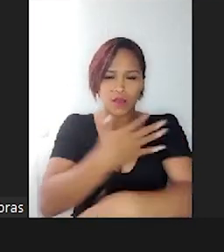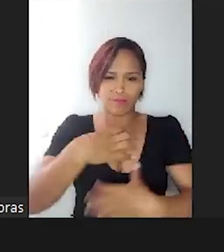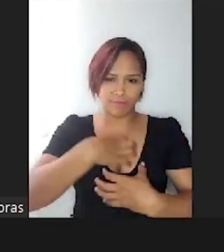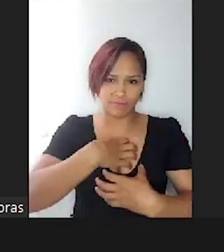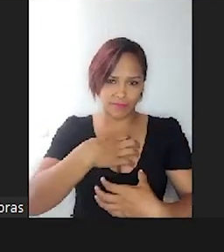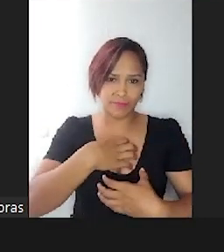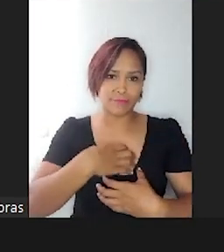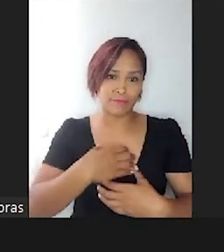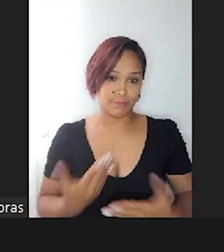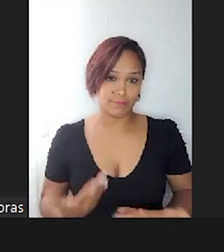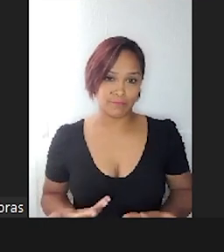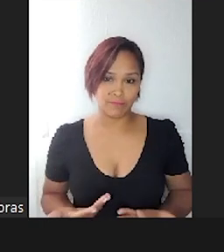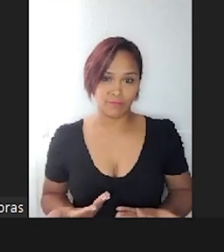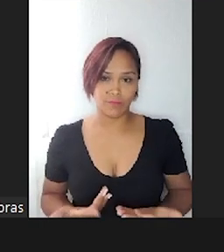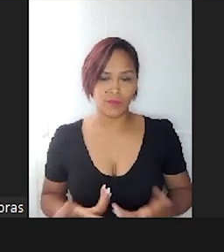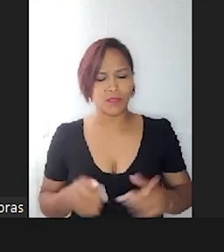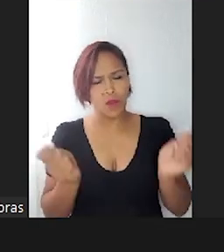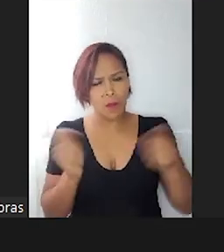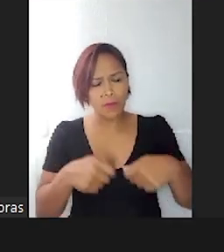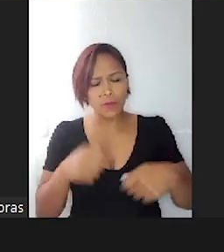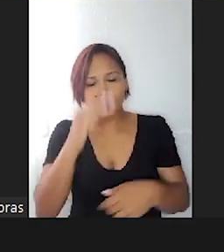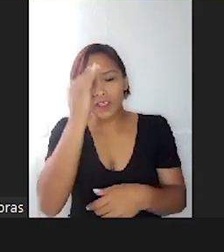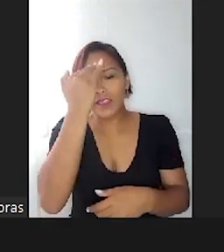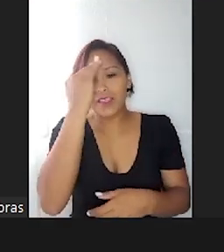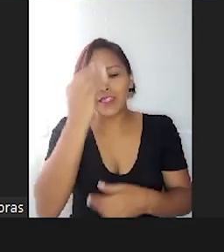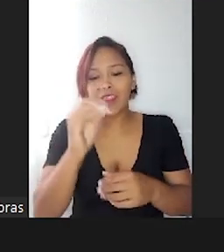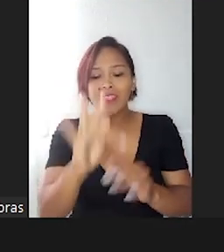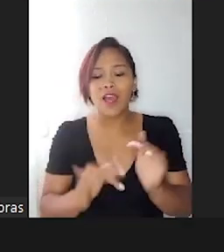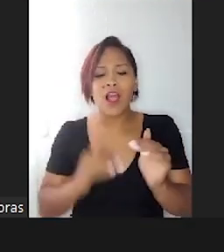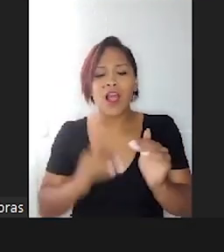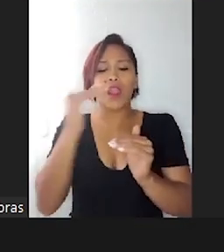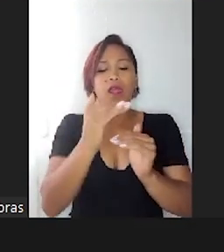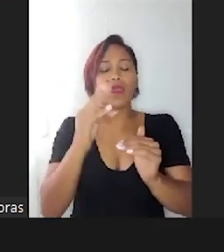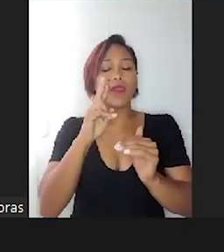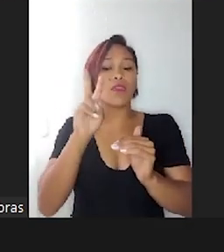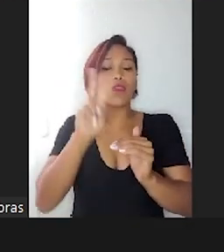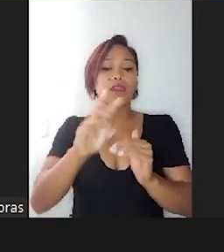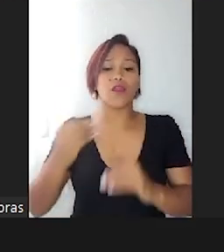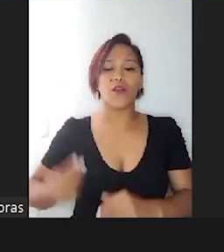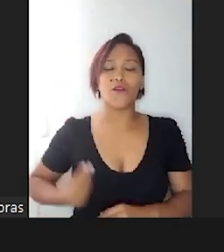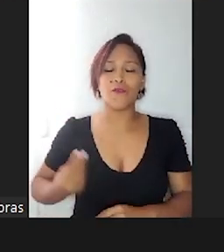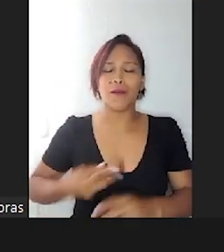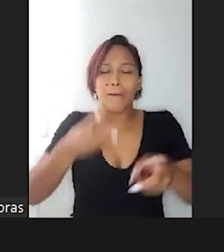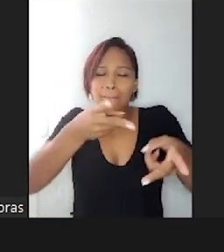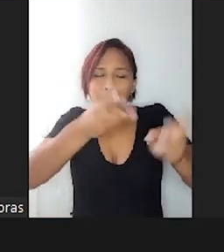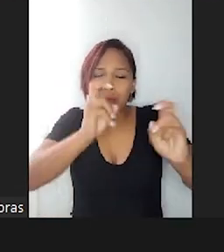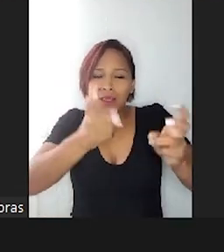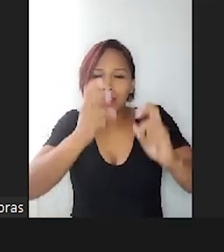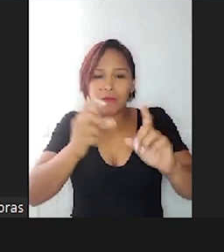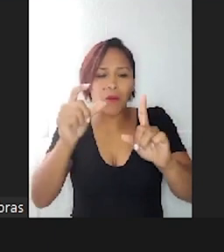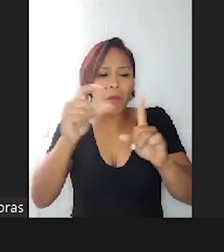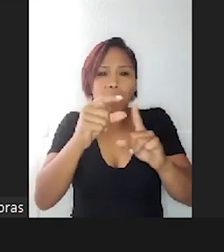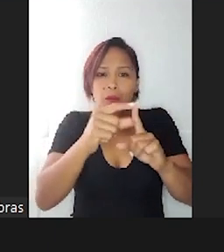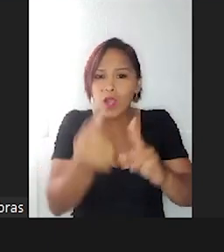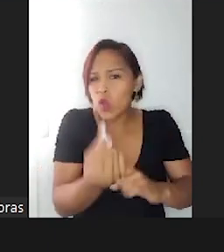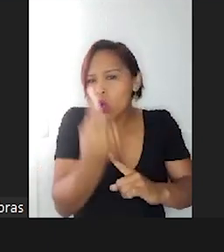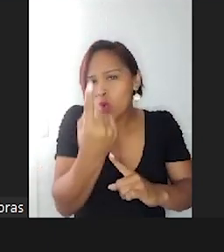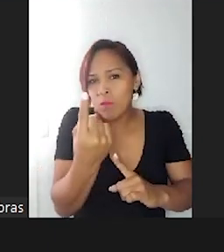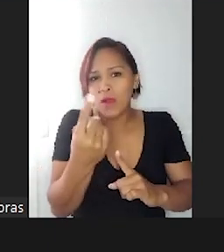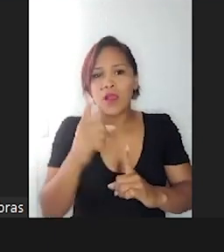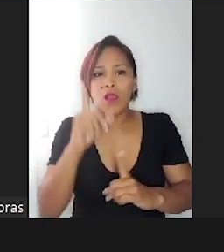para que eu consiga entender além. Quando ele traz uma pequena palavra, uma expressão.